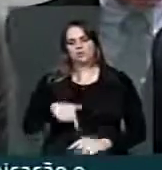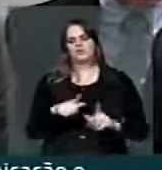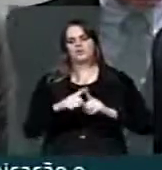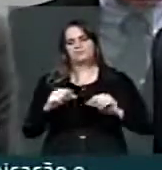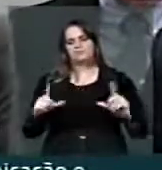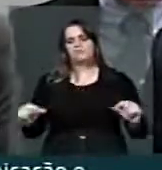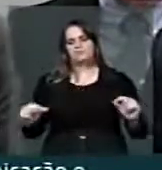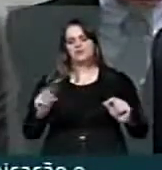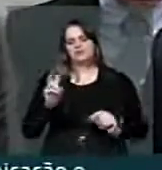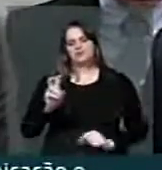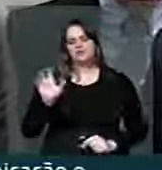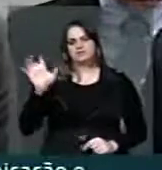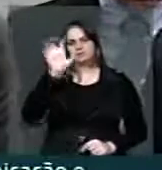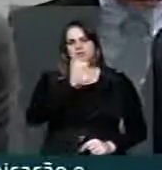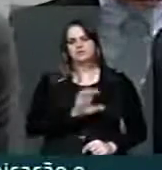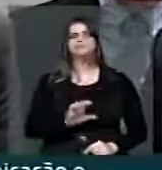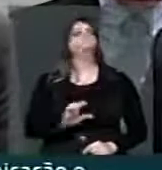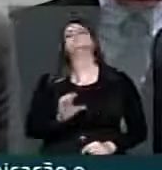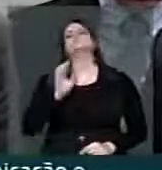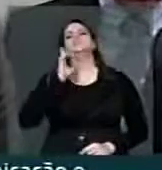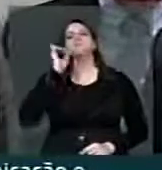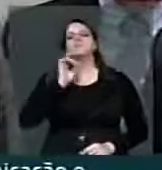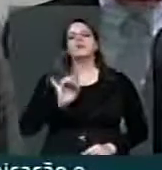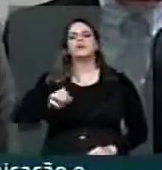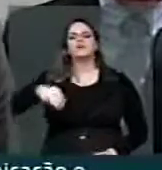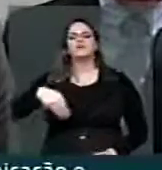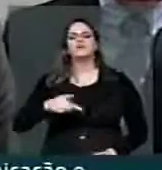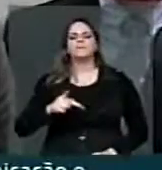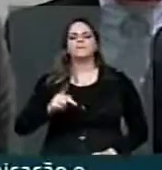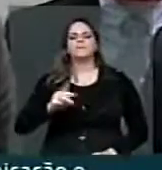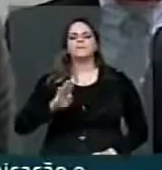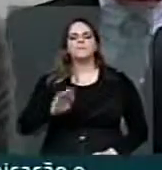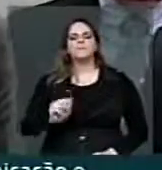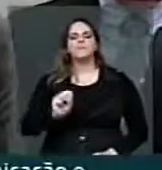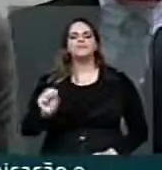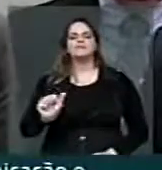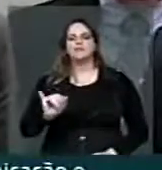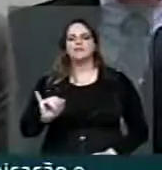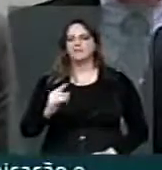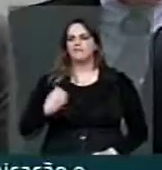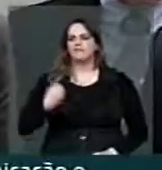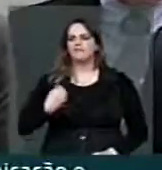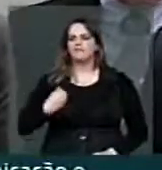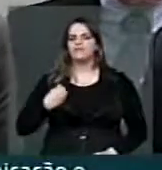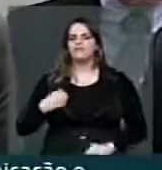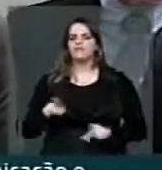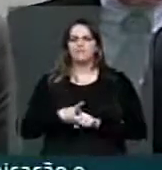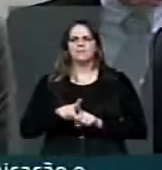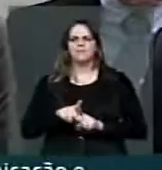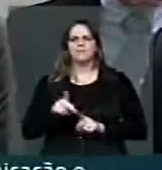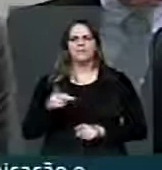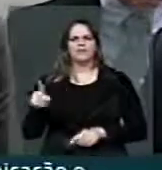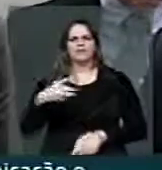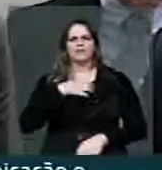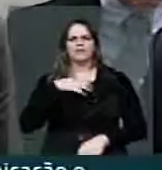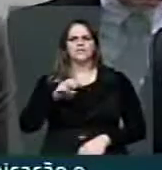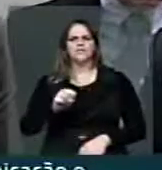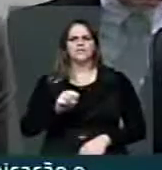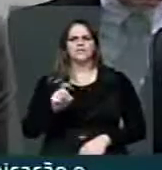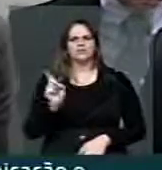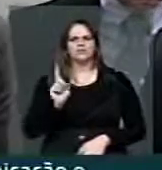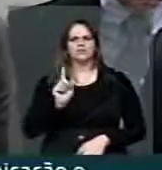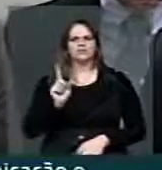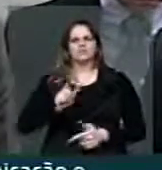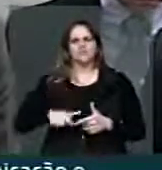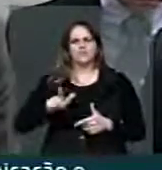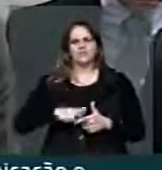que está aqui participou de algumas também, de várias, que pode estar presente, inclusive na sua capital, Salvador. Salvador não que o senhor estava com problema de saúde